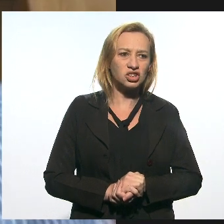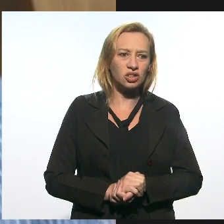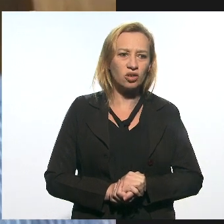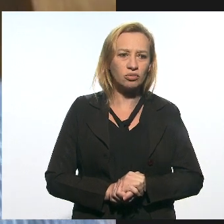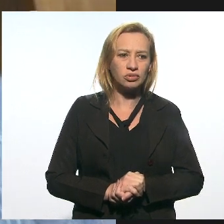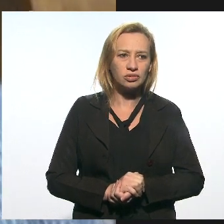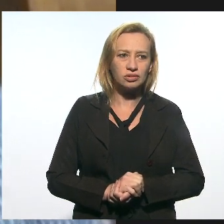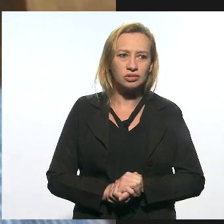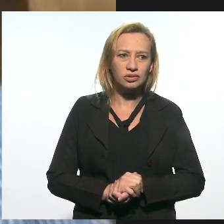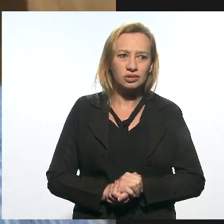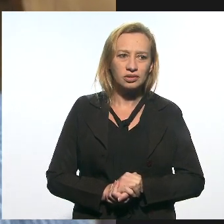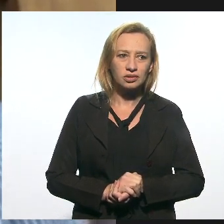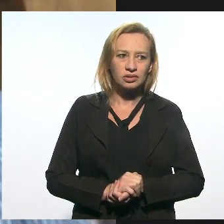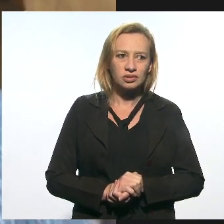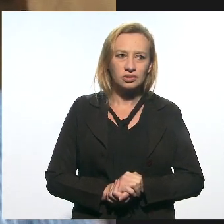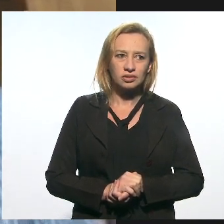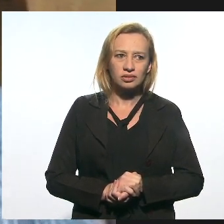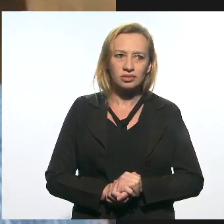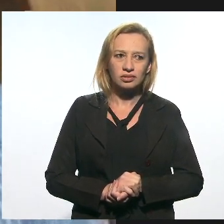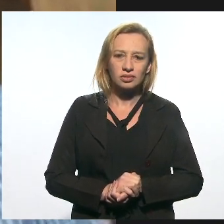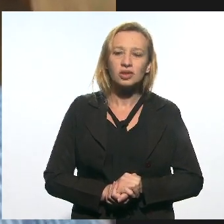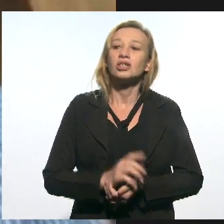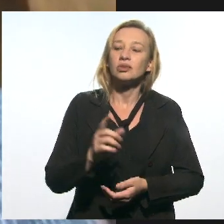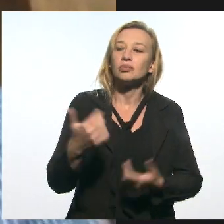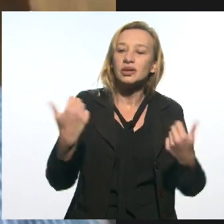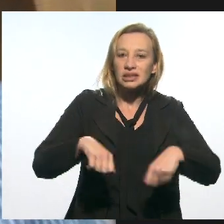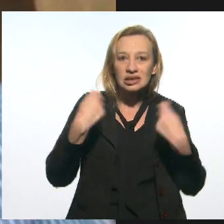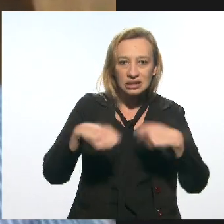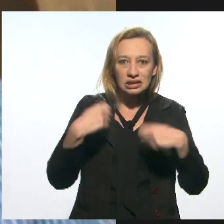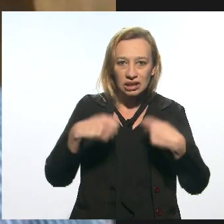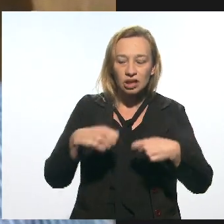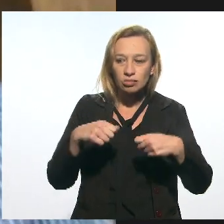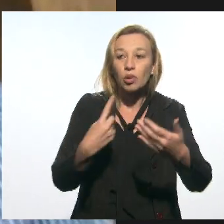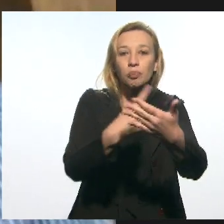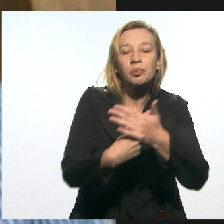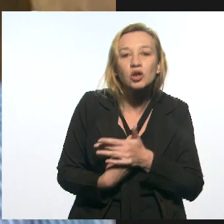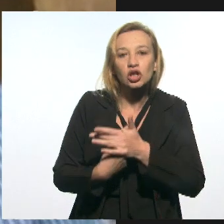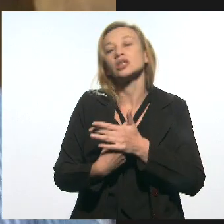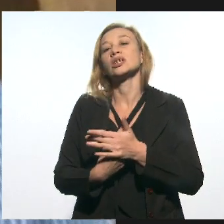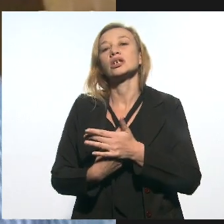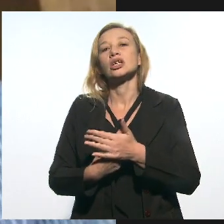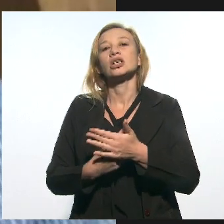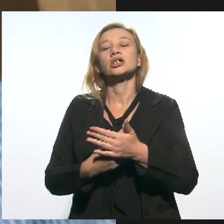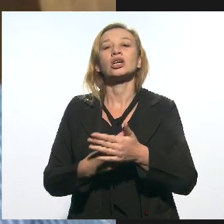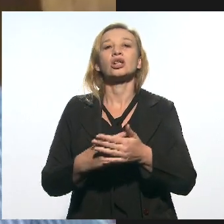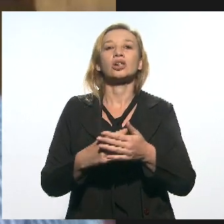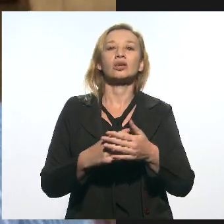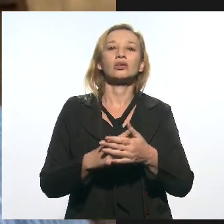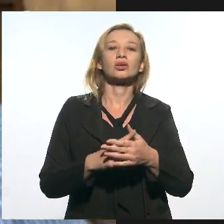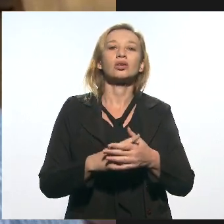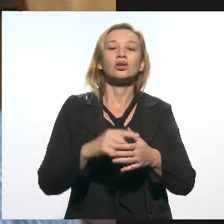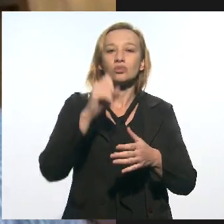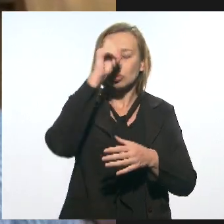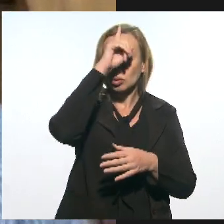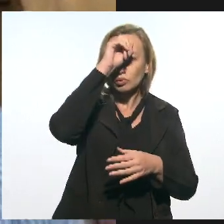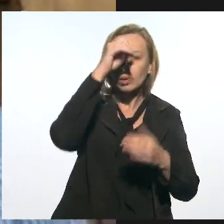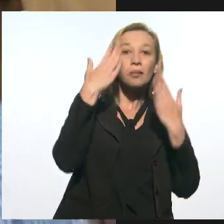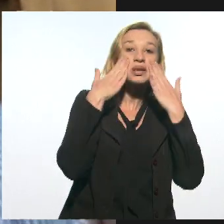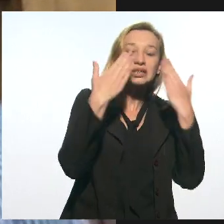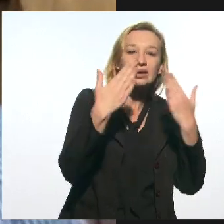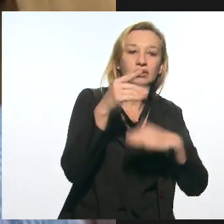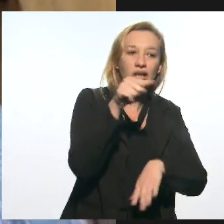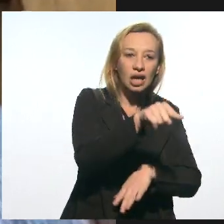A gente ainda tem que resguardar o nosso algóis, protegê-los sob custódia nos hospitais e apresentá-los na